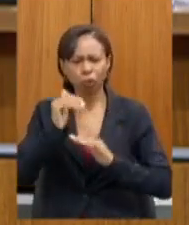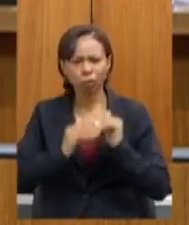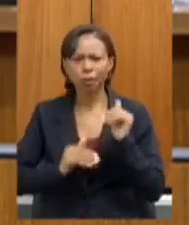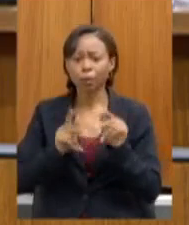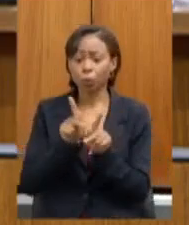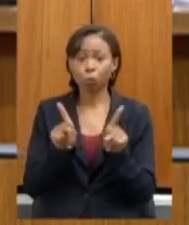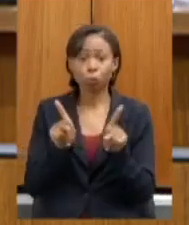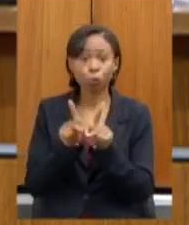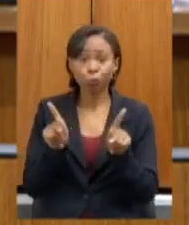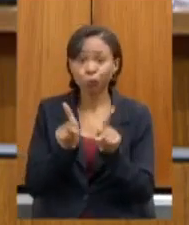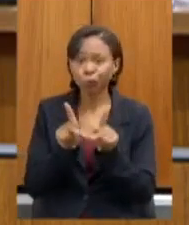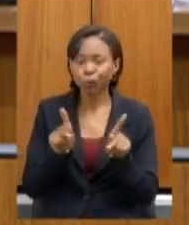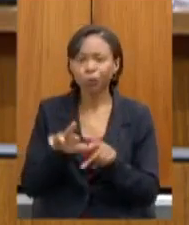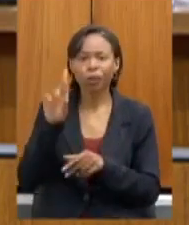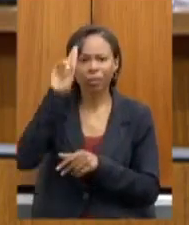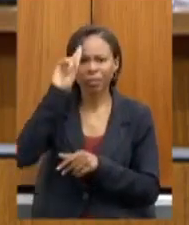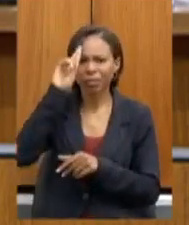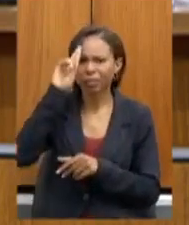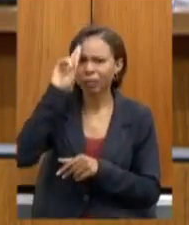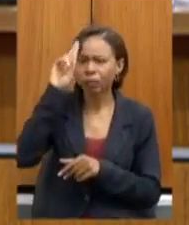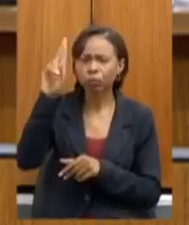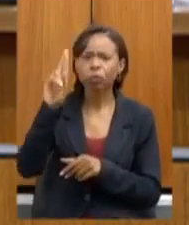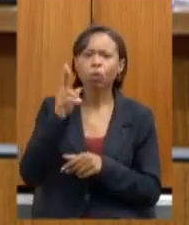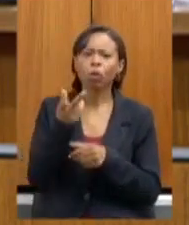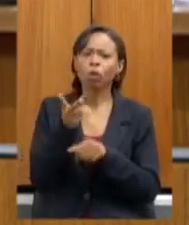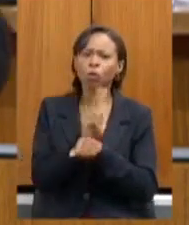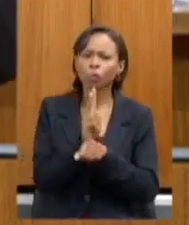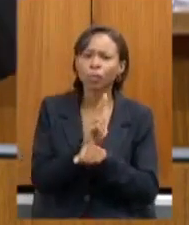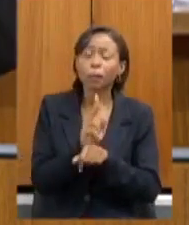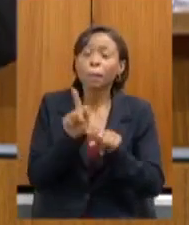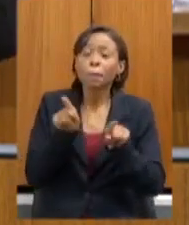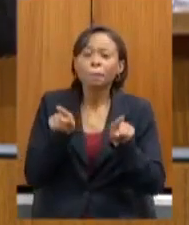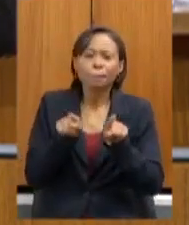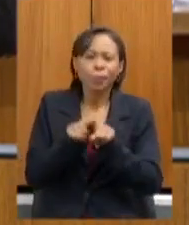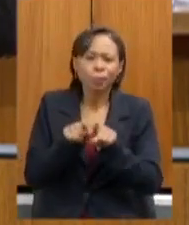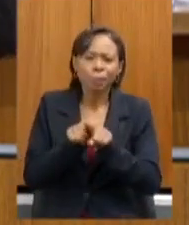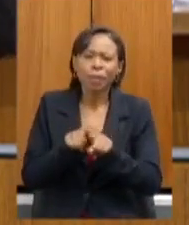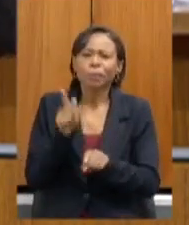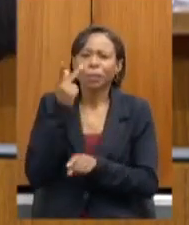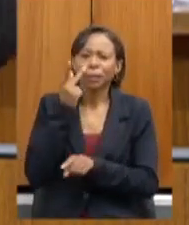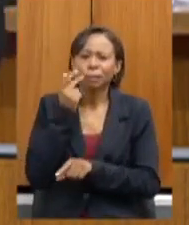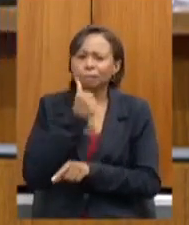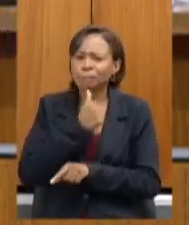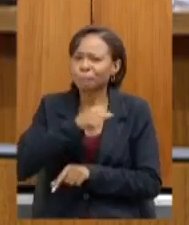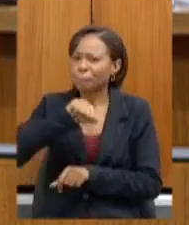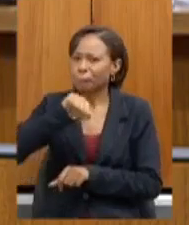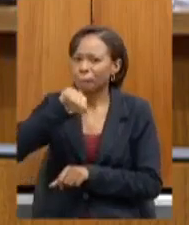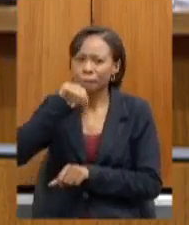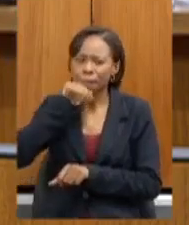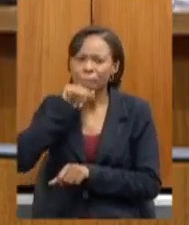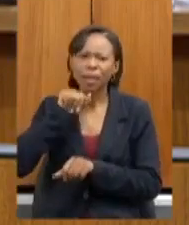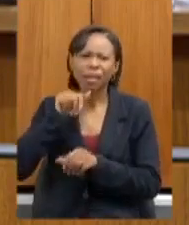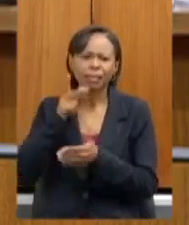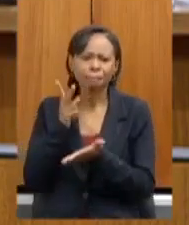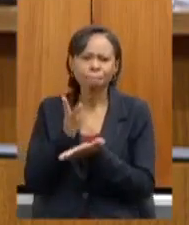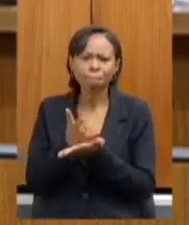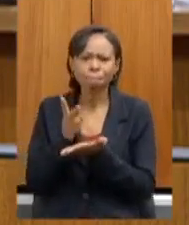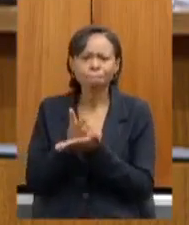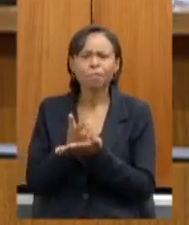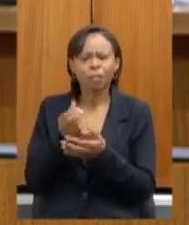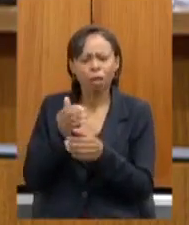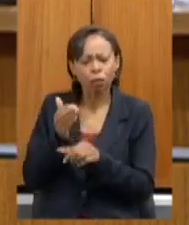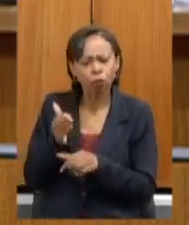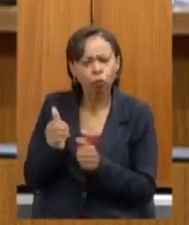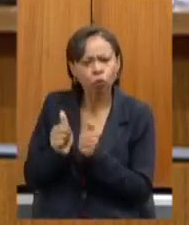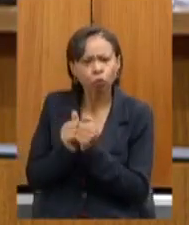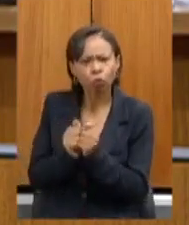escolas de todo o nosso estado superintendência de ensino mas também aos pais que tem se dedicado a manter em andamento